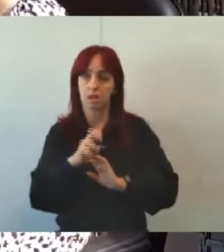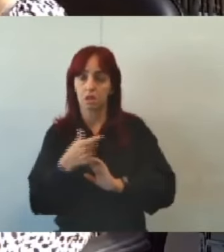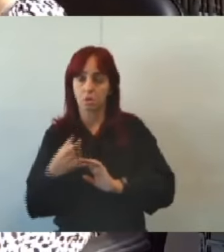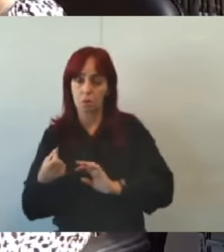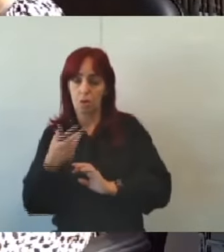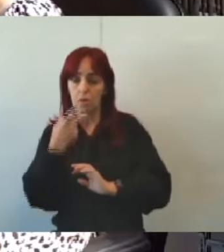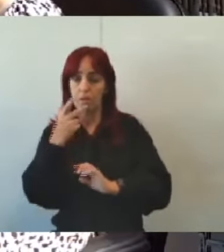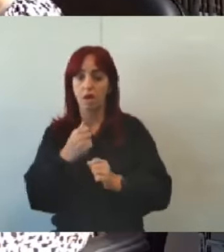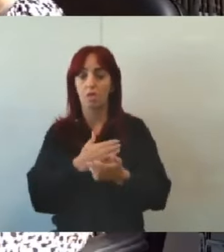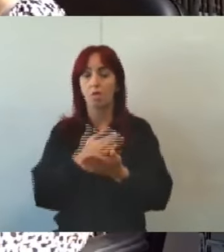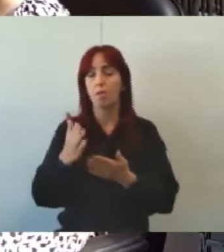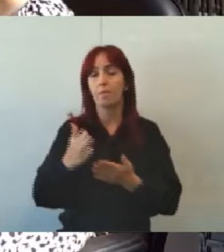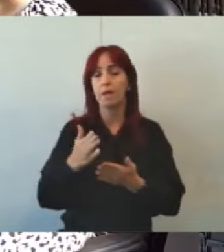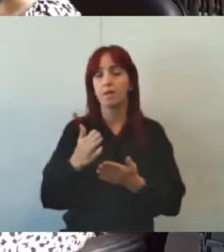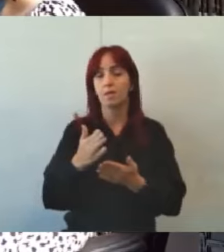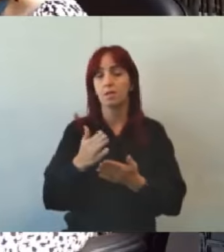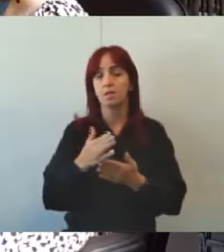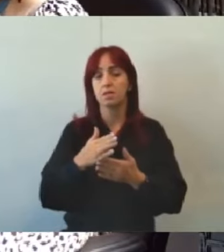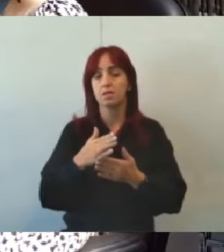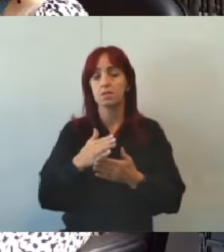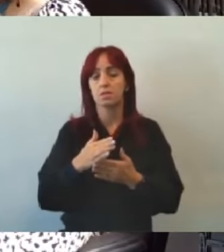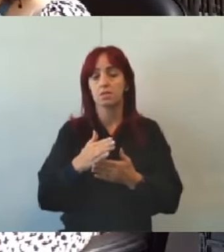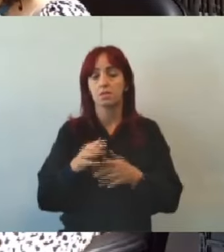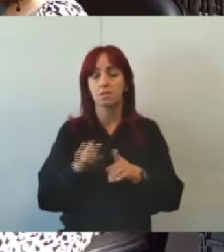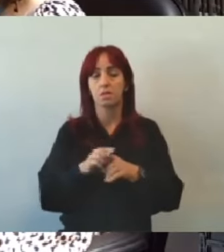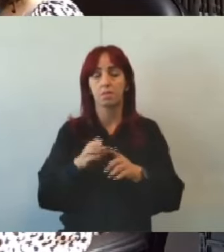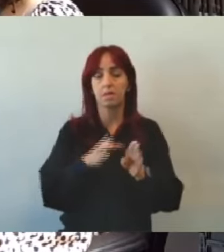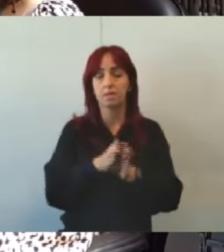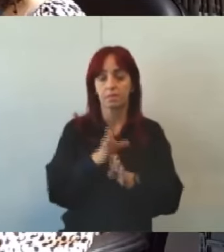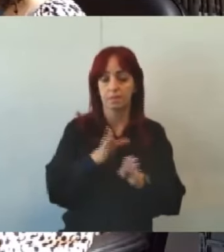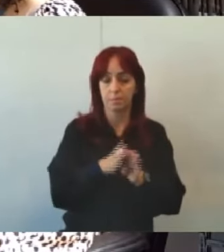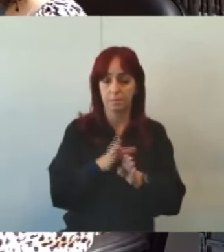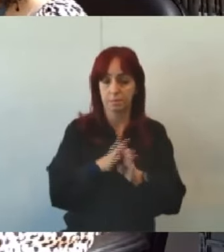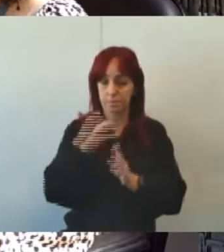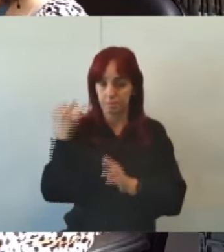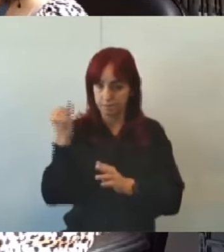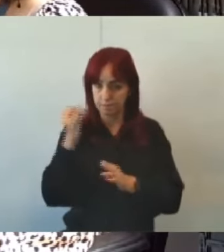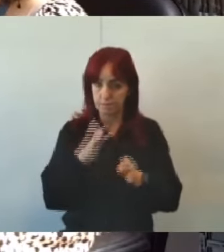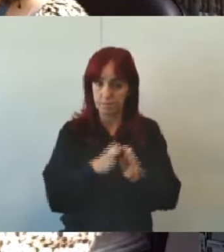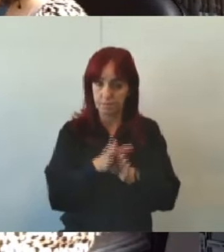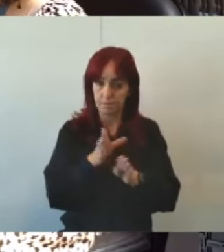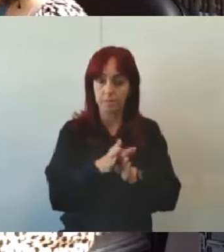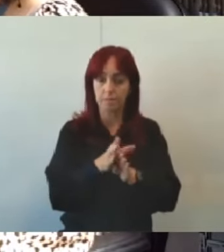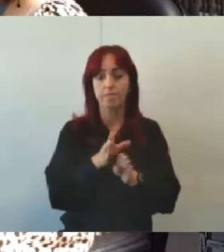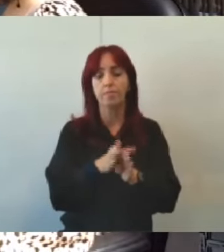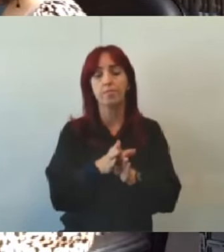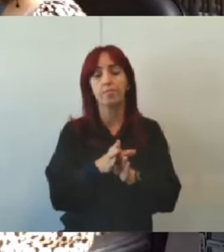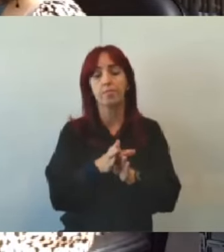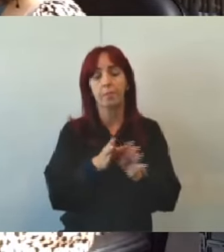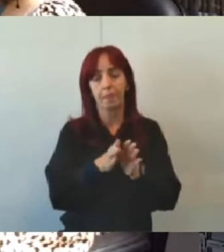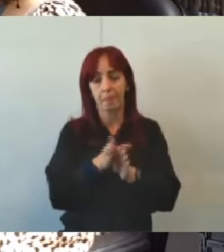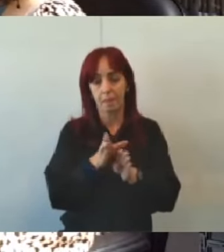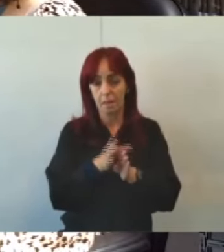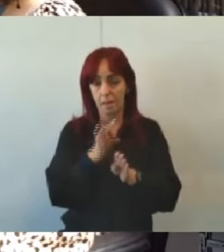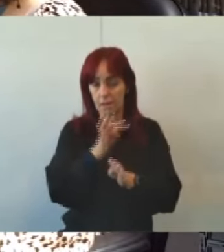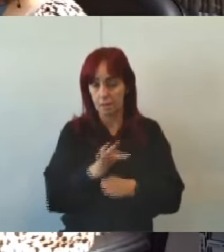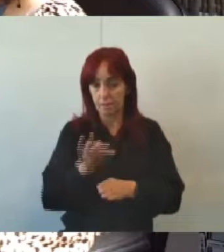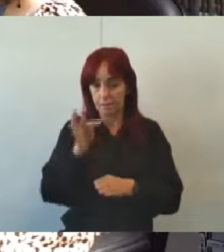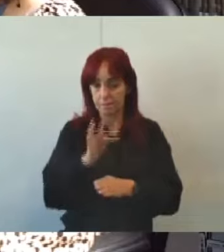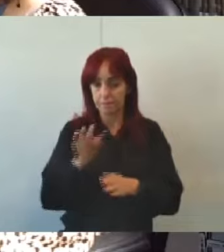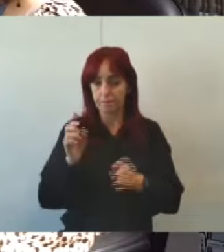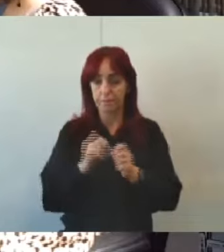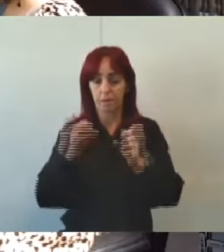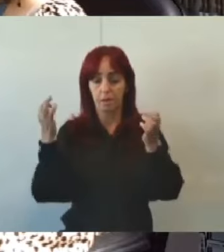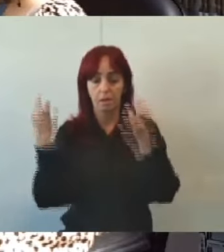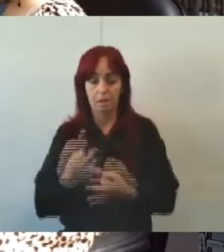vigorar com a seguinte redação artigo 20 o conselheiro essa aqui é muito importante os outros conselheiros vão gostar o conselheiro tutelar faz uso ao